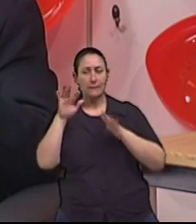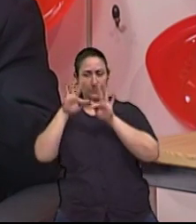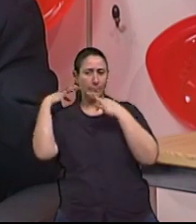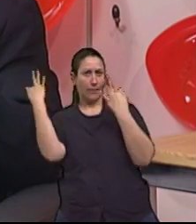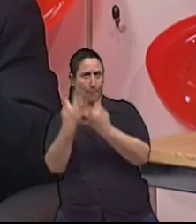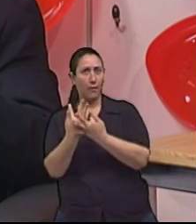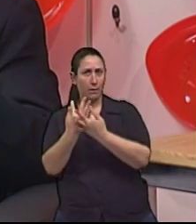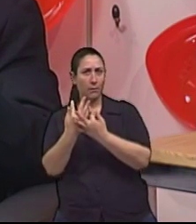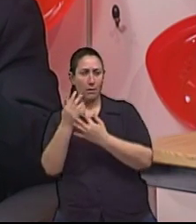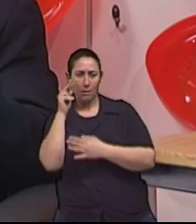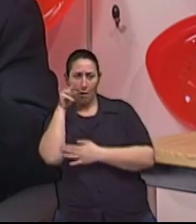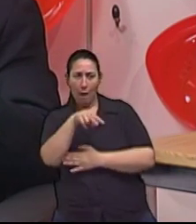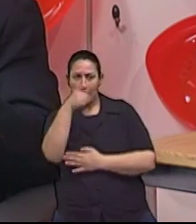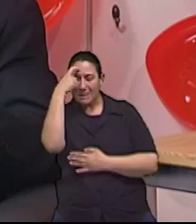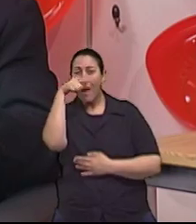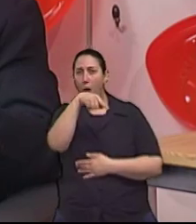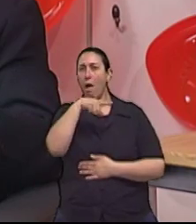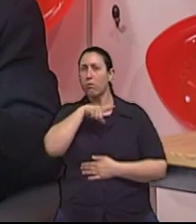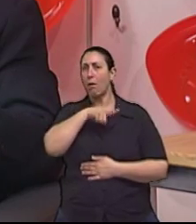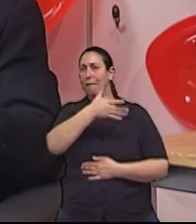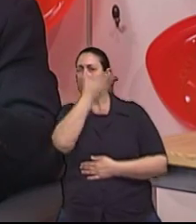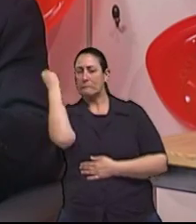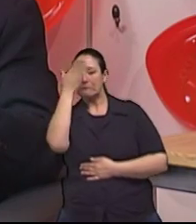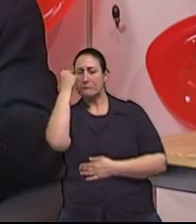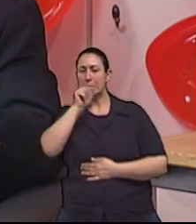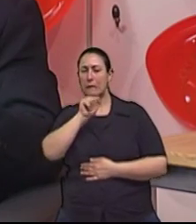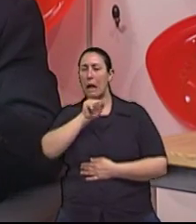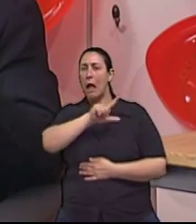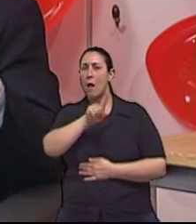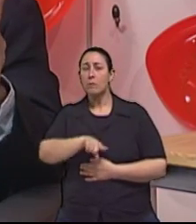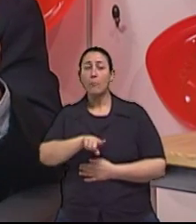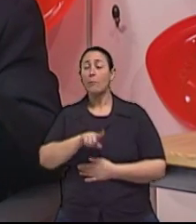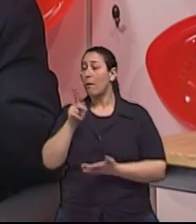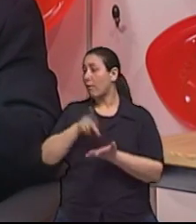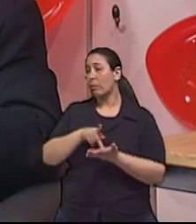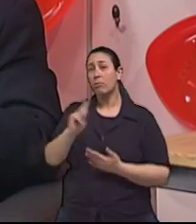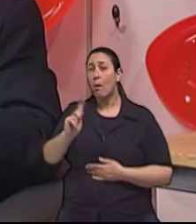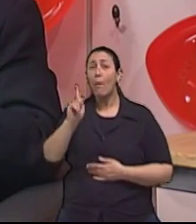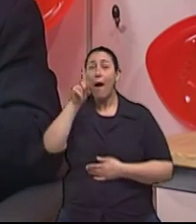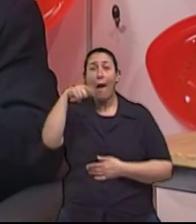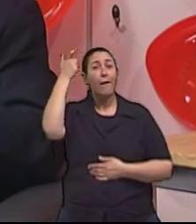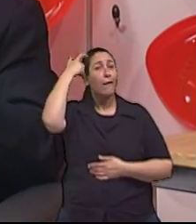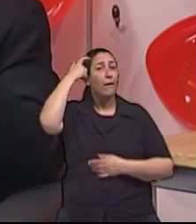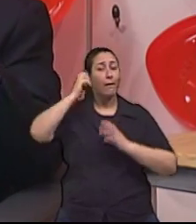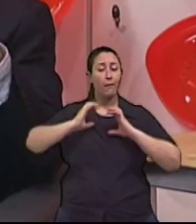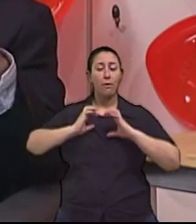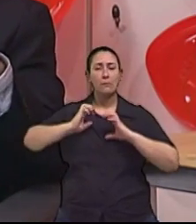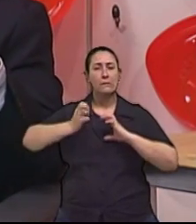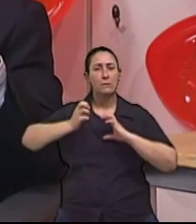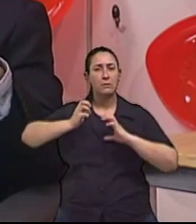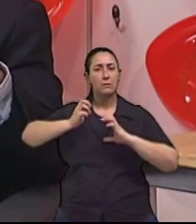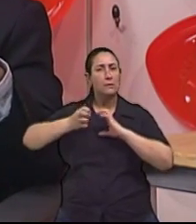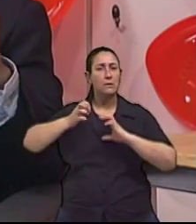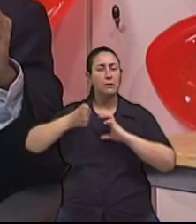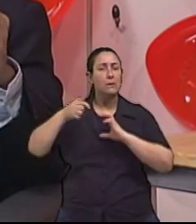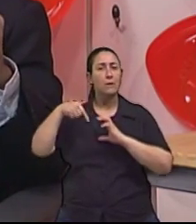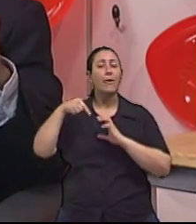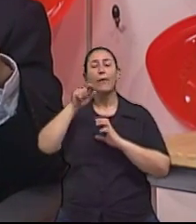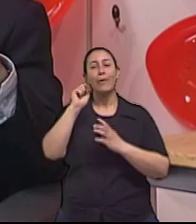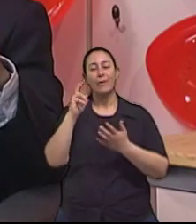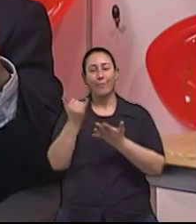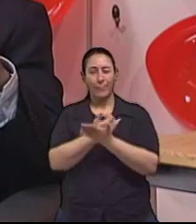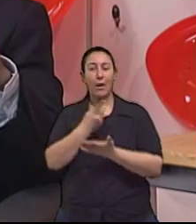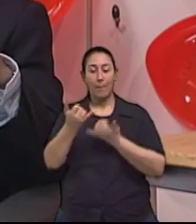acreditam que eles têm Alzheimer quando, na verdade, eles têm uma demência microvascular. E aí, uma outra questão importante, né? Quando um indivíduo faz um AVC,